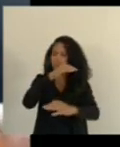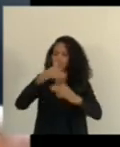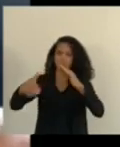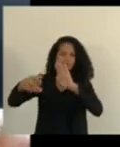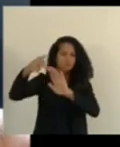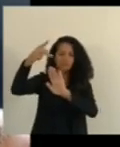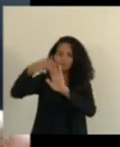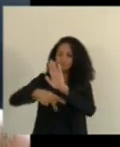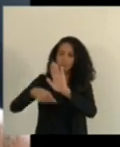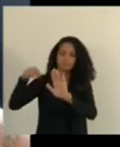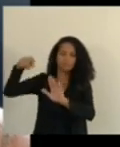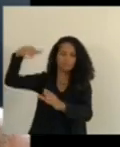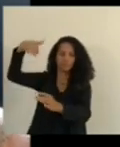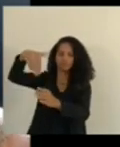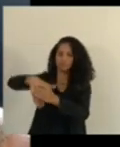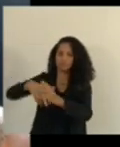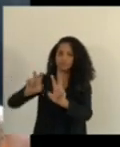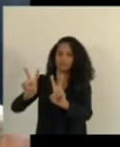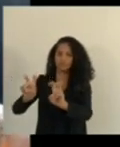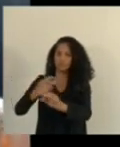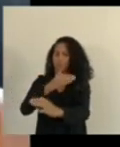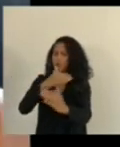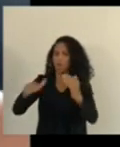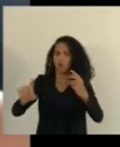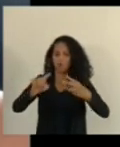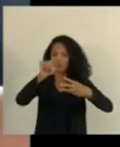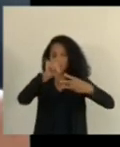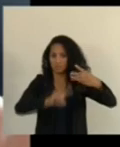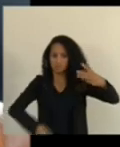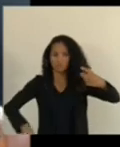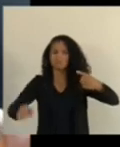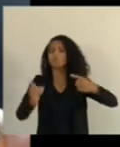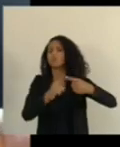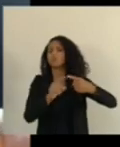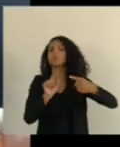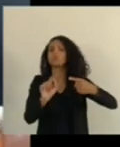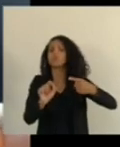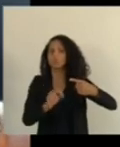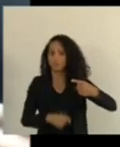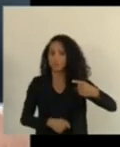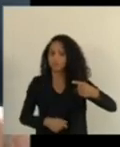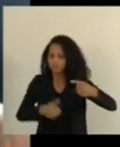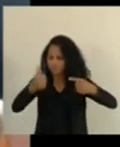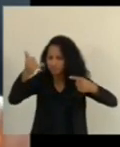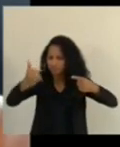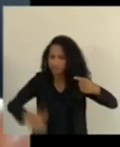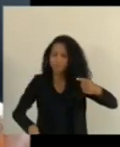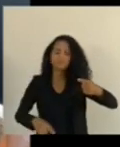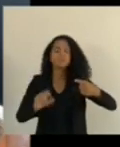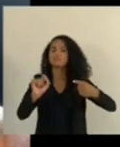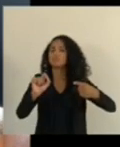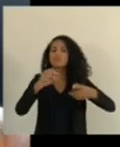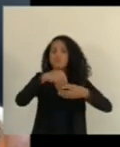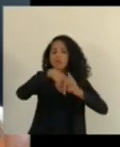com a matéria. A primeira exclui